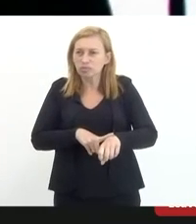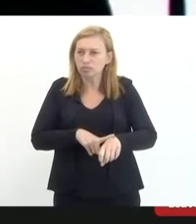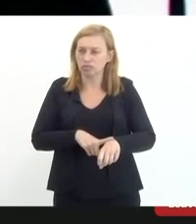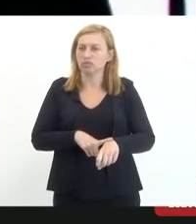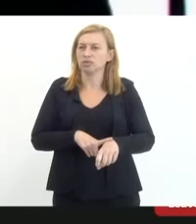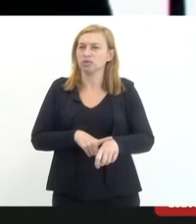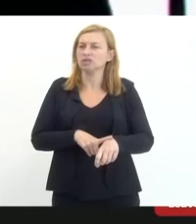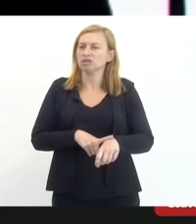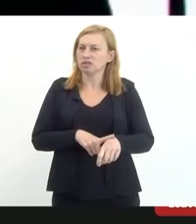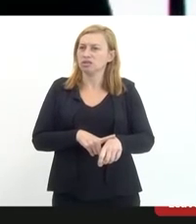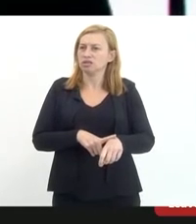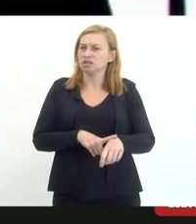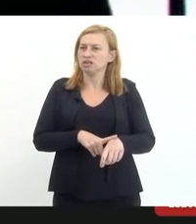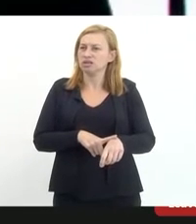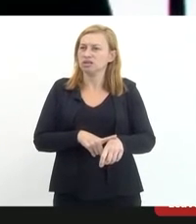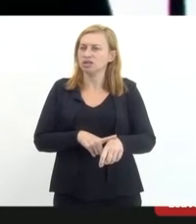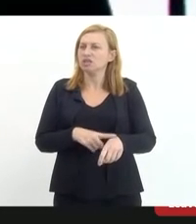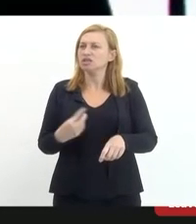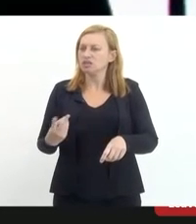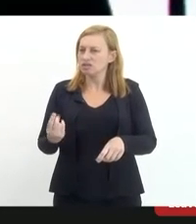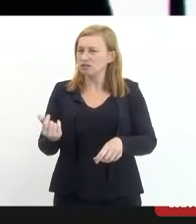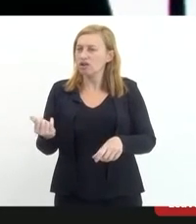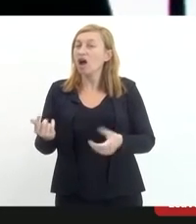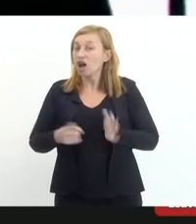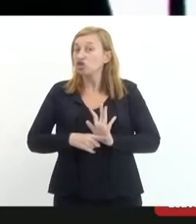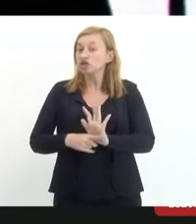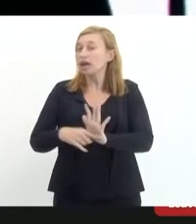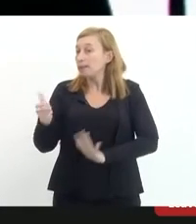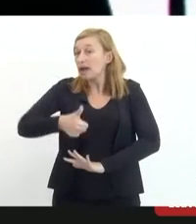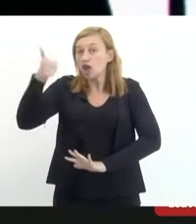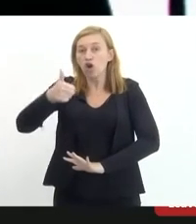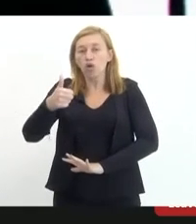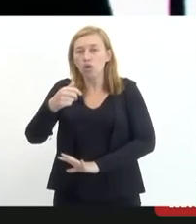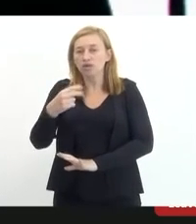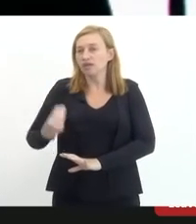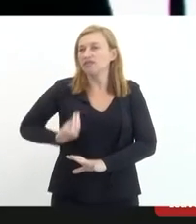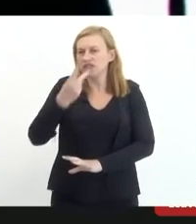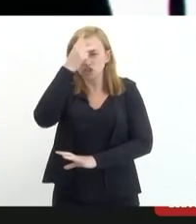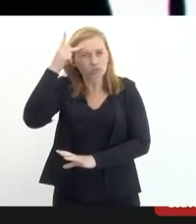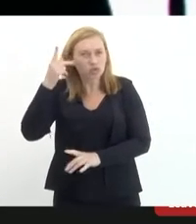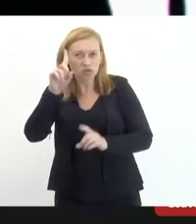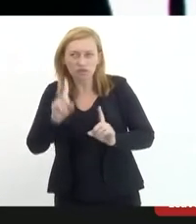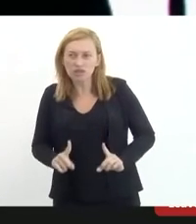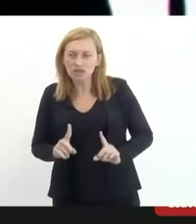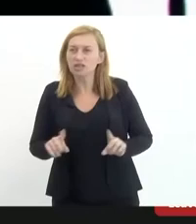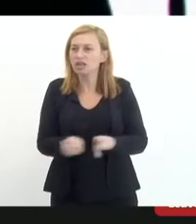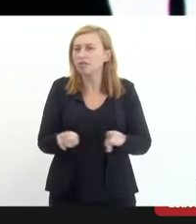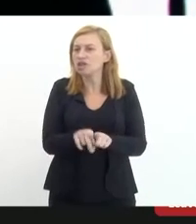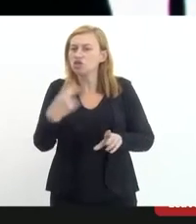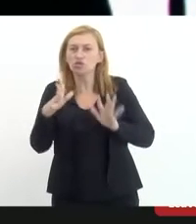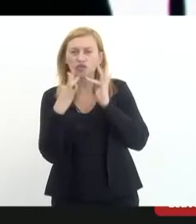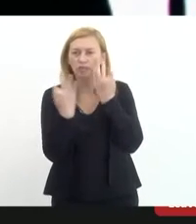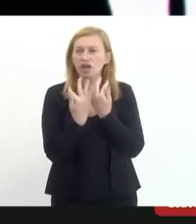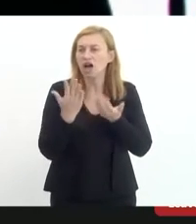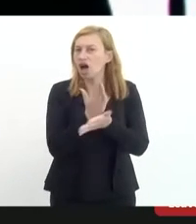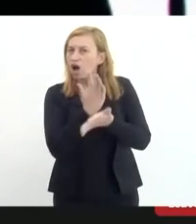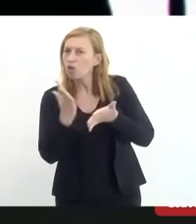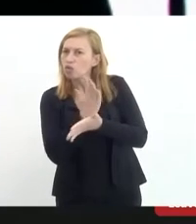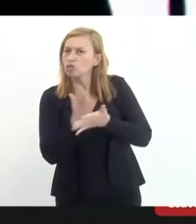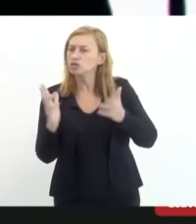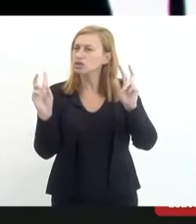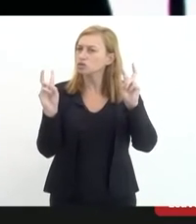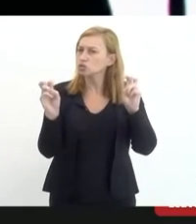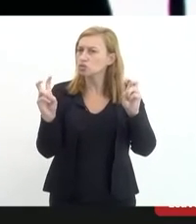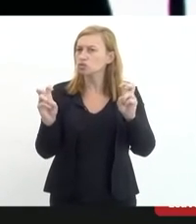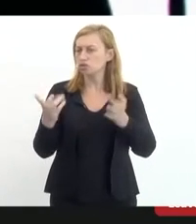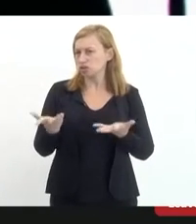deputada Marta Rocha, contribuirá muito na vida das pessoas com deficiência e também dos seus familiares, que vai facilitar algumas situações do